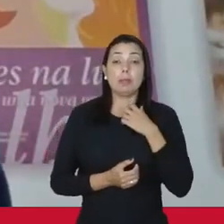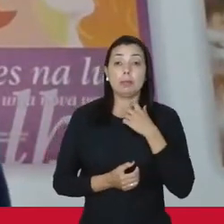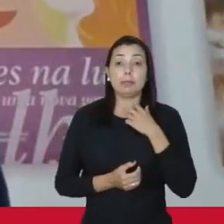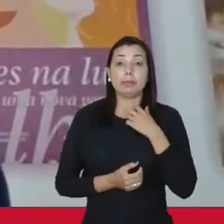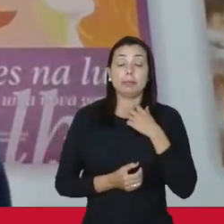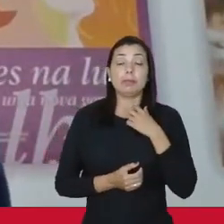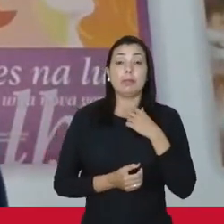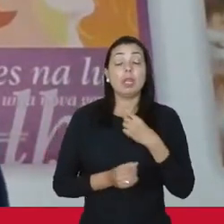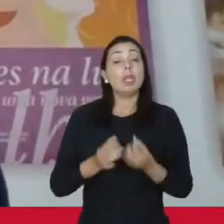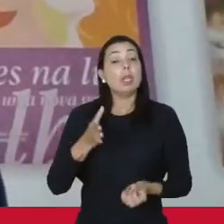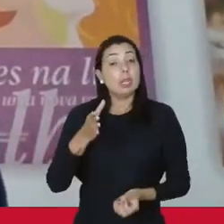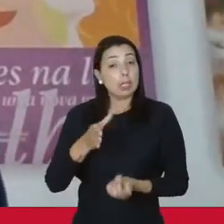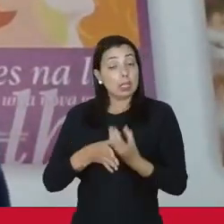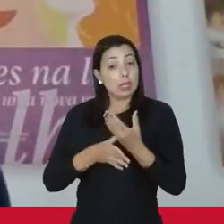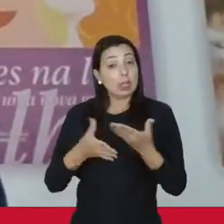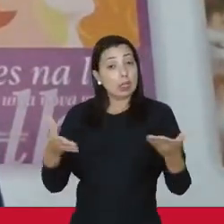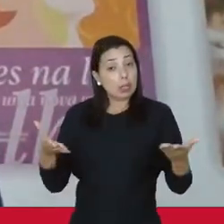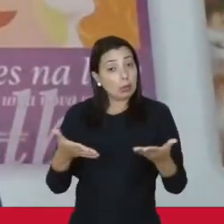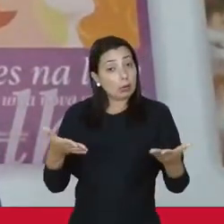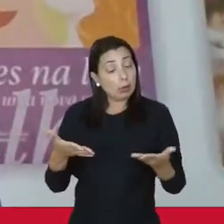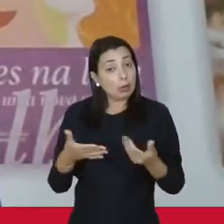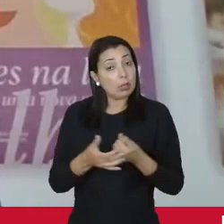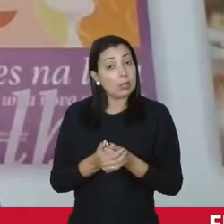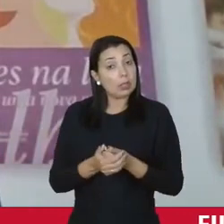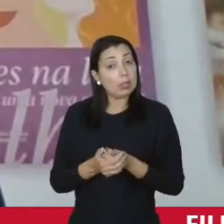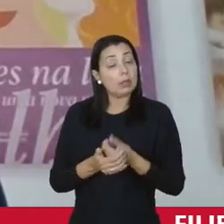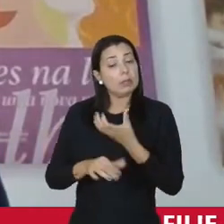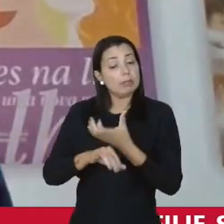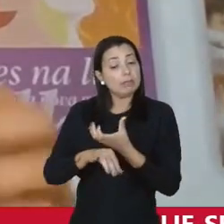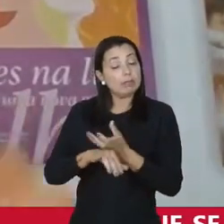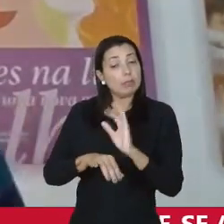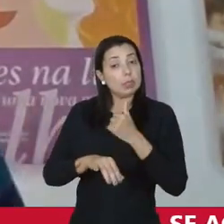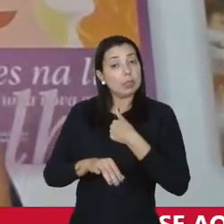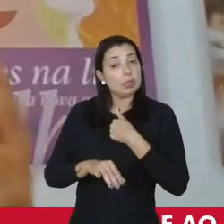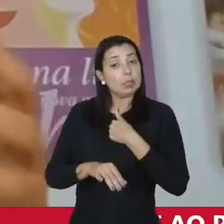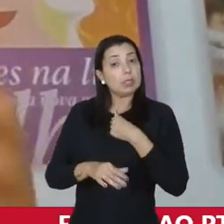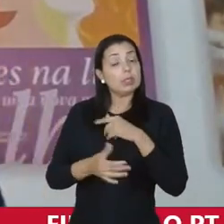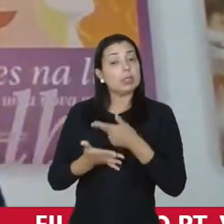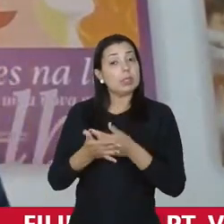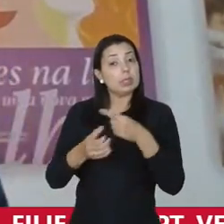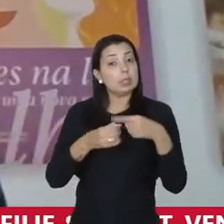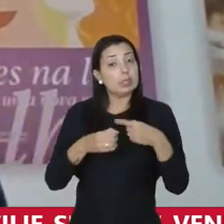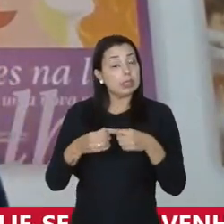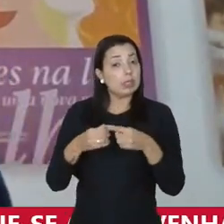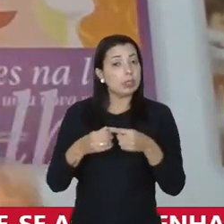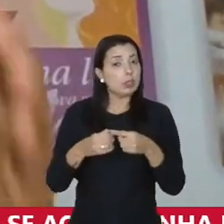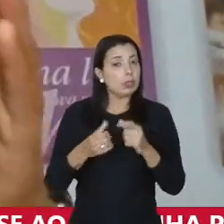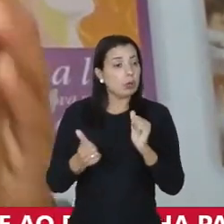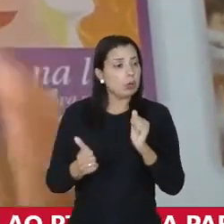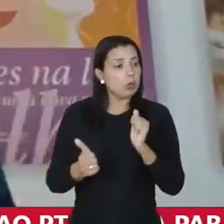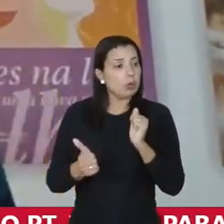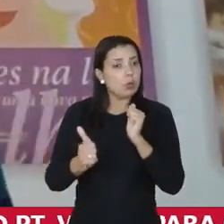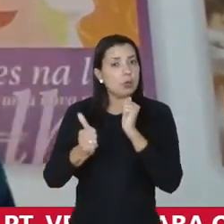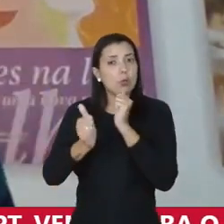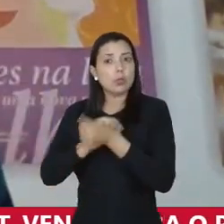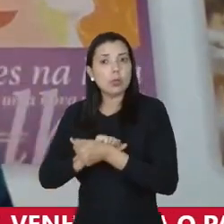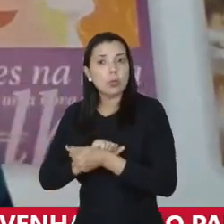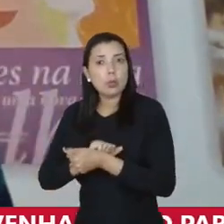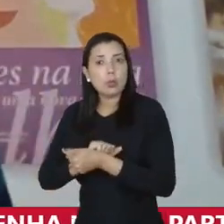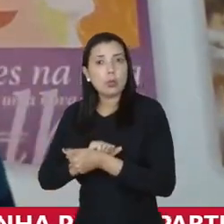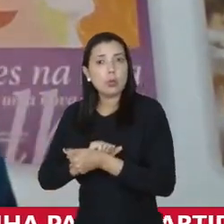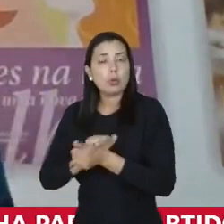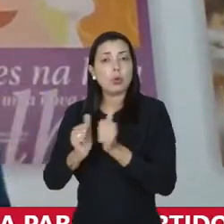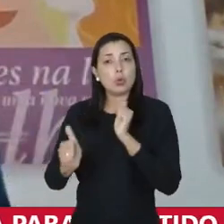tombar como patrimônio imaterial na nossa cidade o jongo da amendoeira, que é um